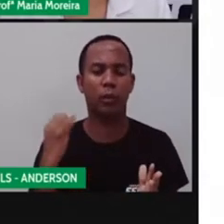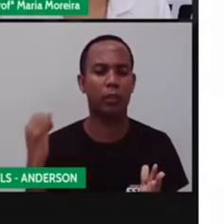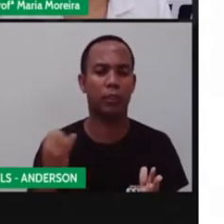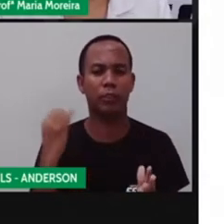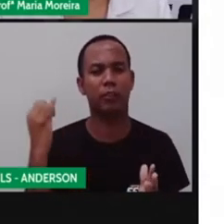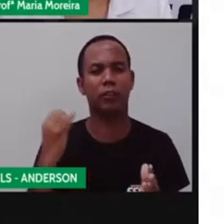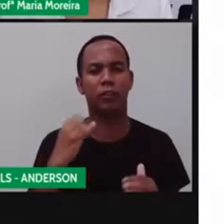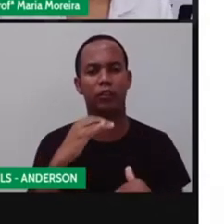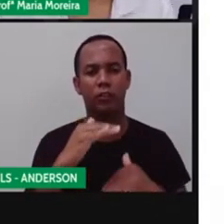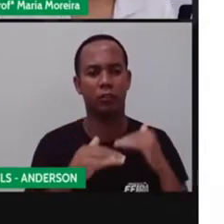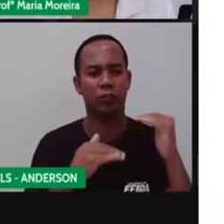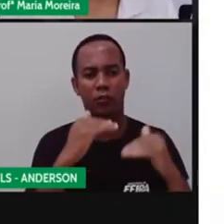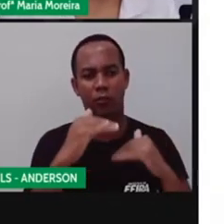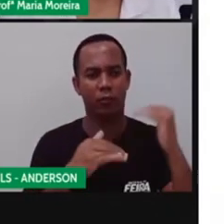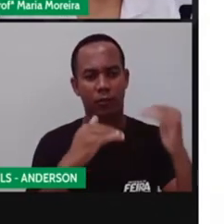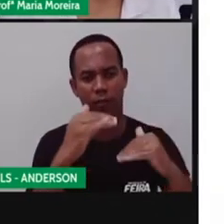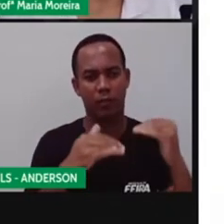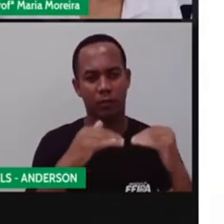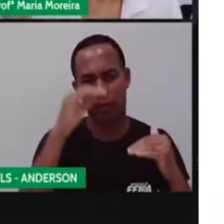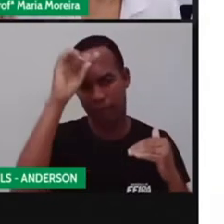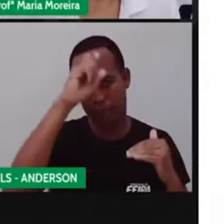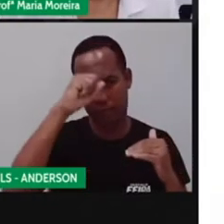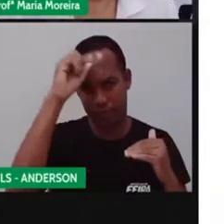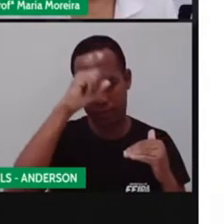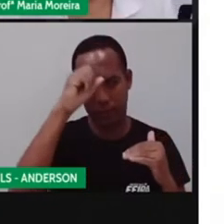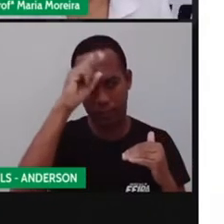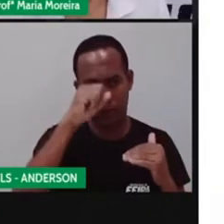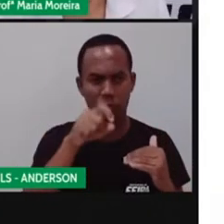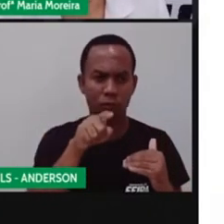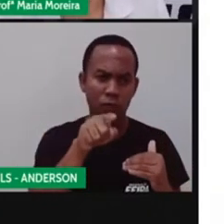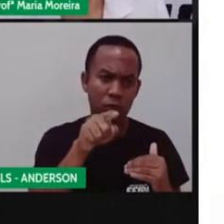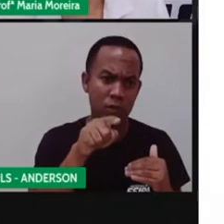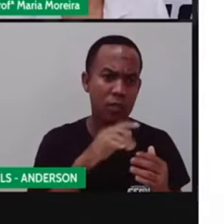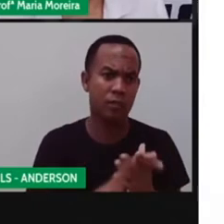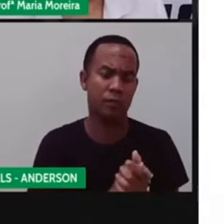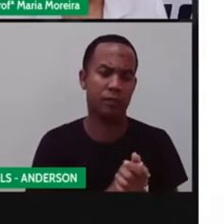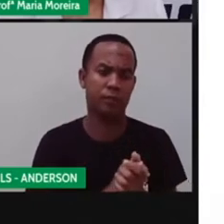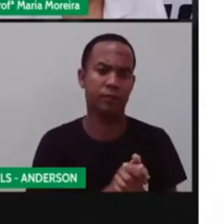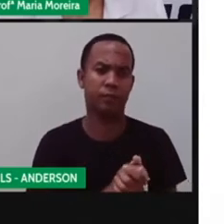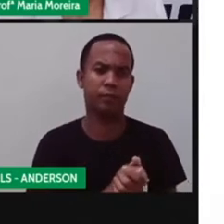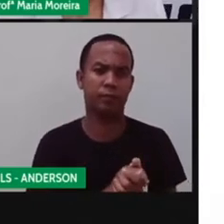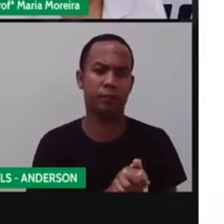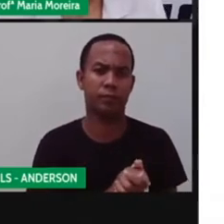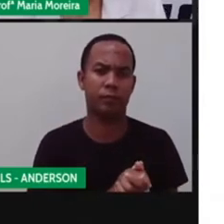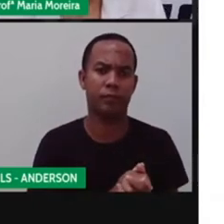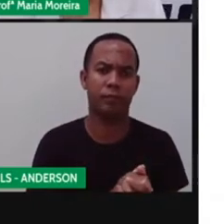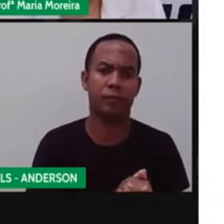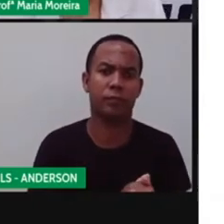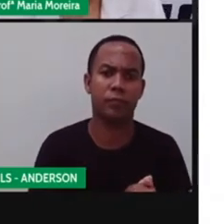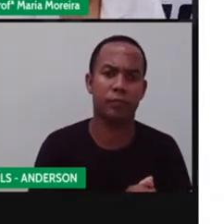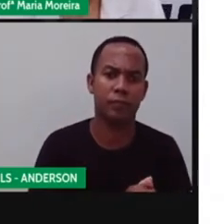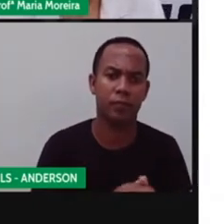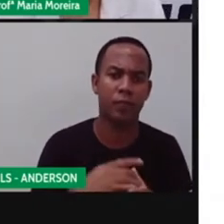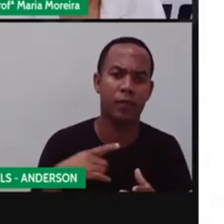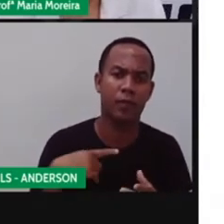o desenvolvimento e aprendizado de quem? De vocês, tá? E aí aqui gente tem uma